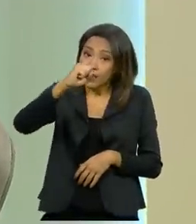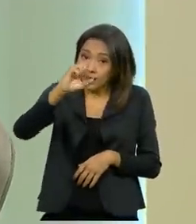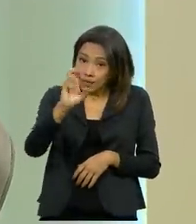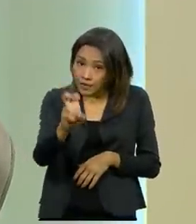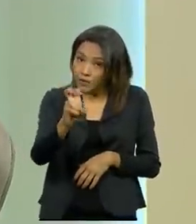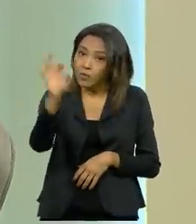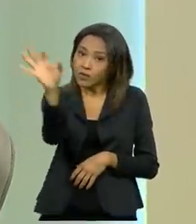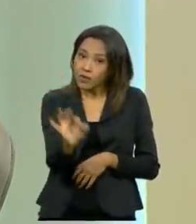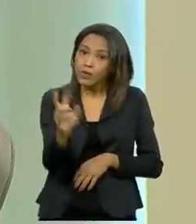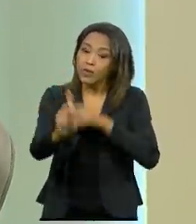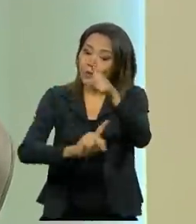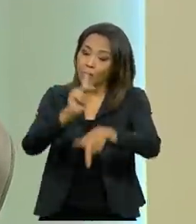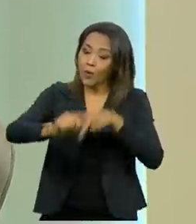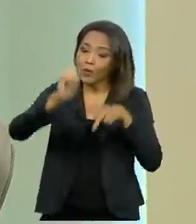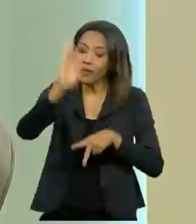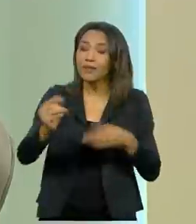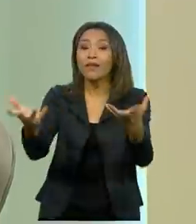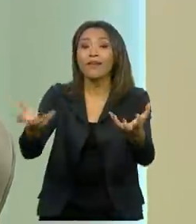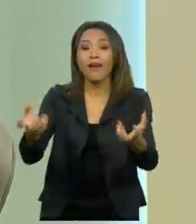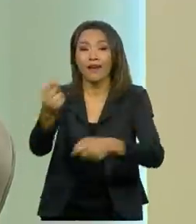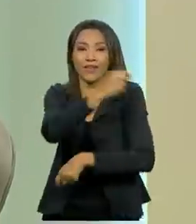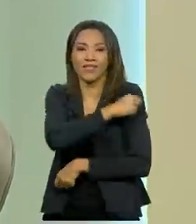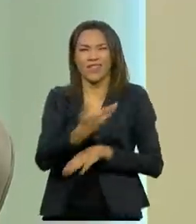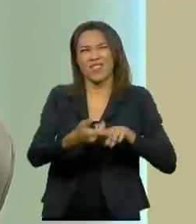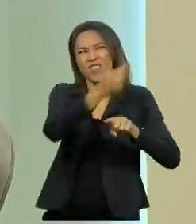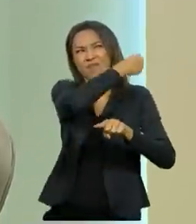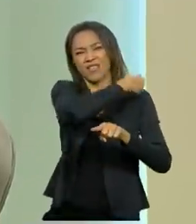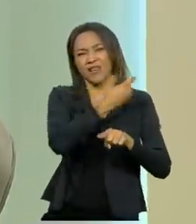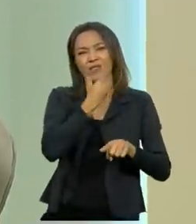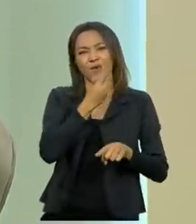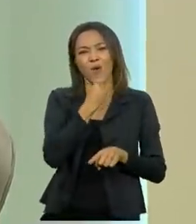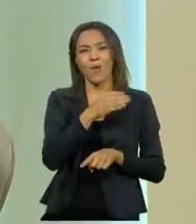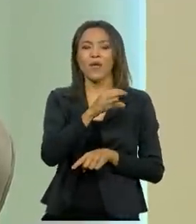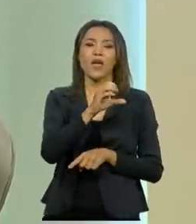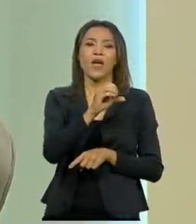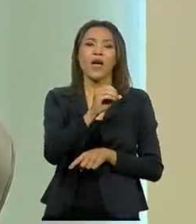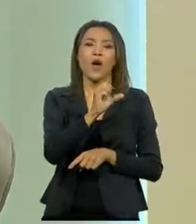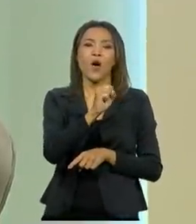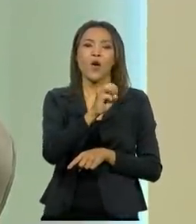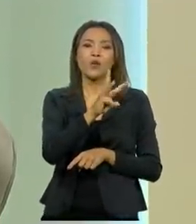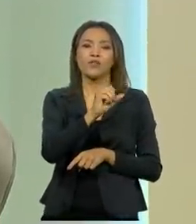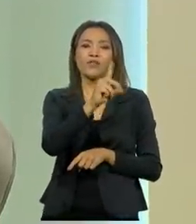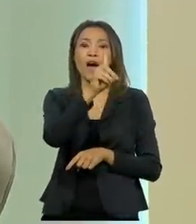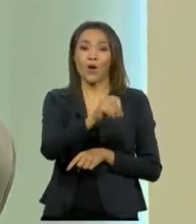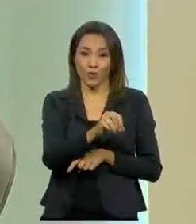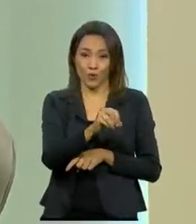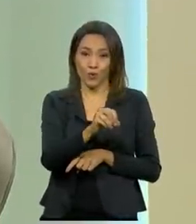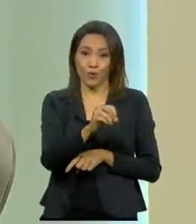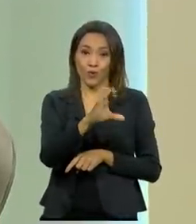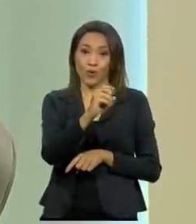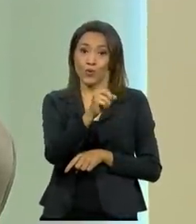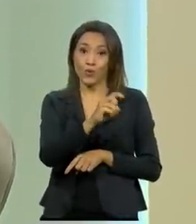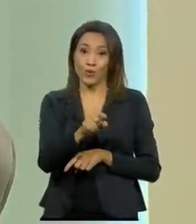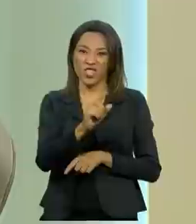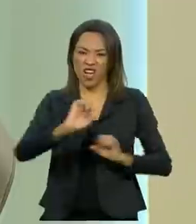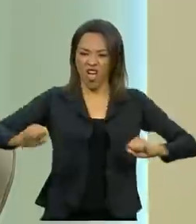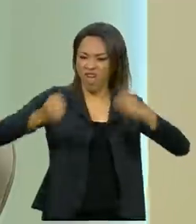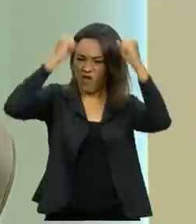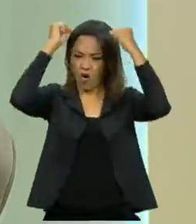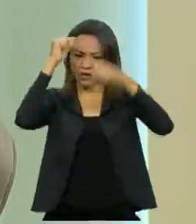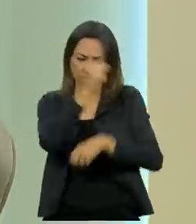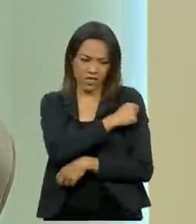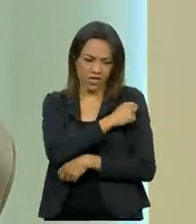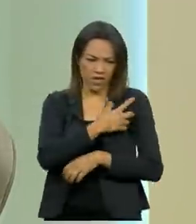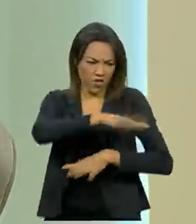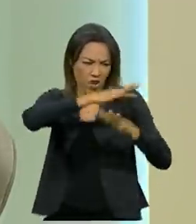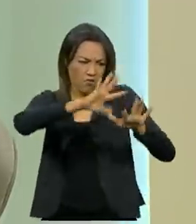quer tomar a vacina. O Oswaldo Cruz, no passado, enfrentou a revolta das vacinas, as pessoas não queriam se vacinar.